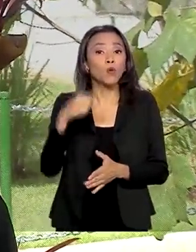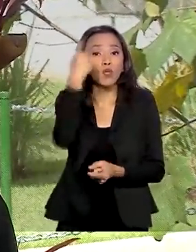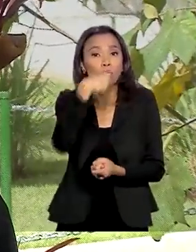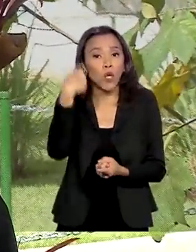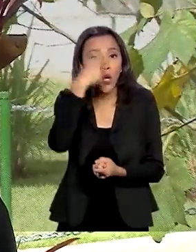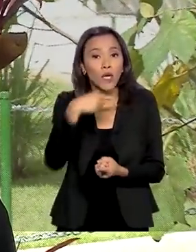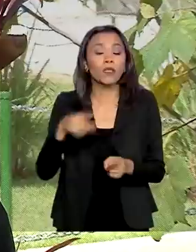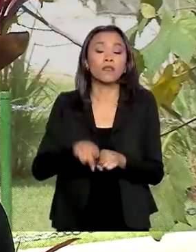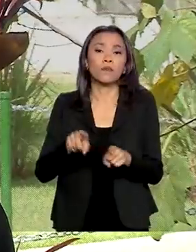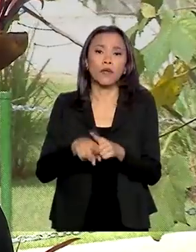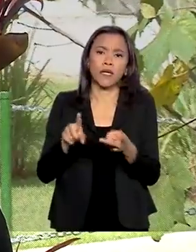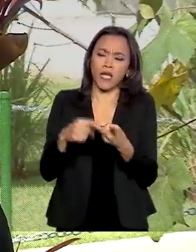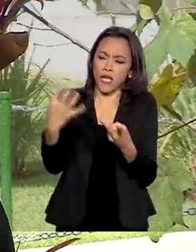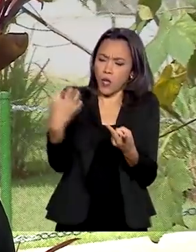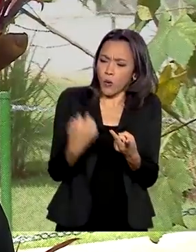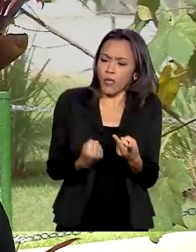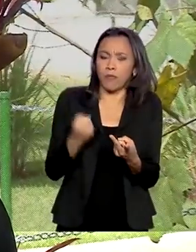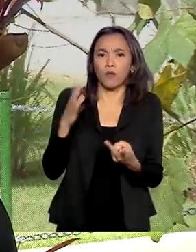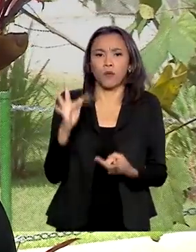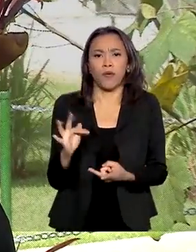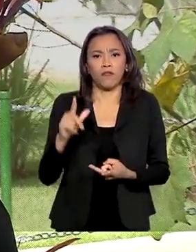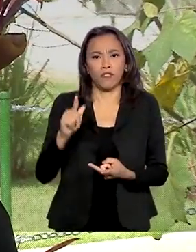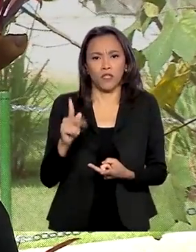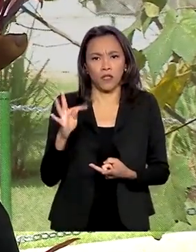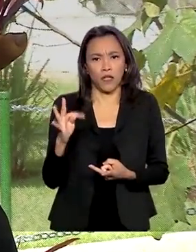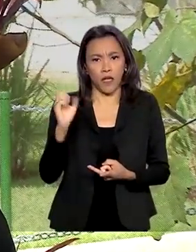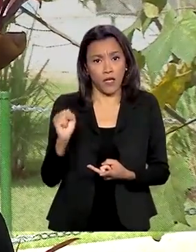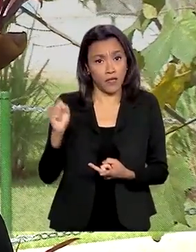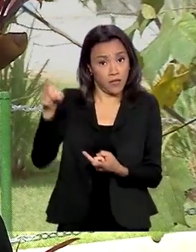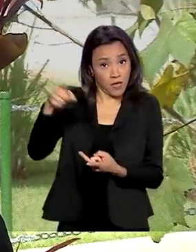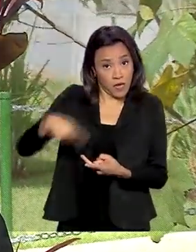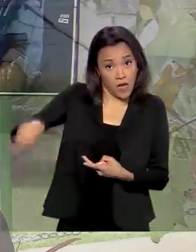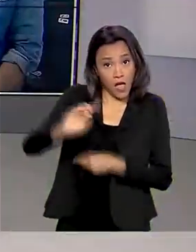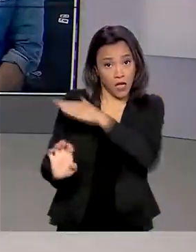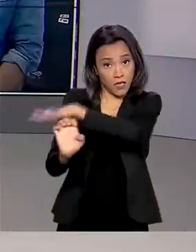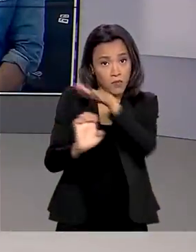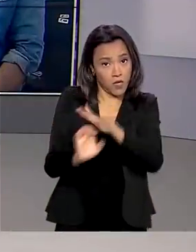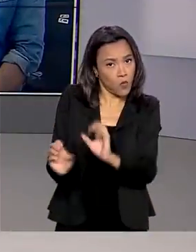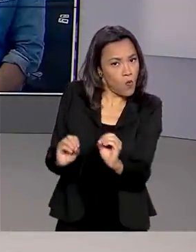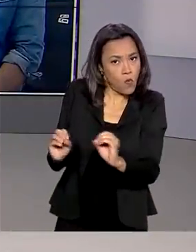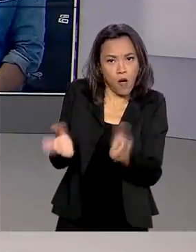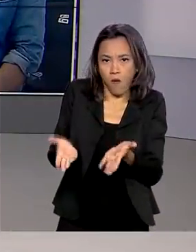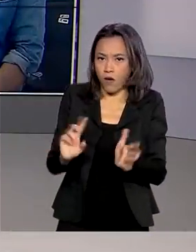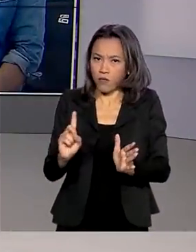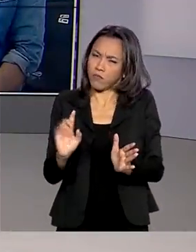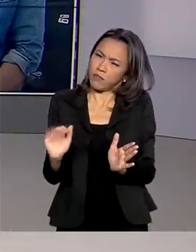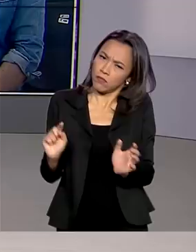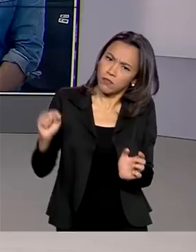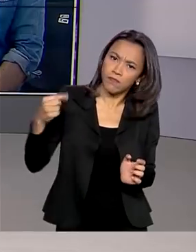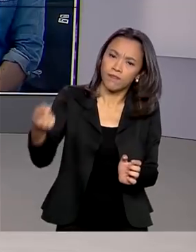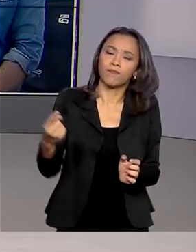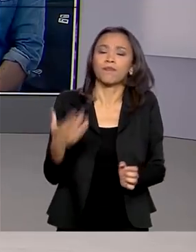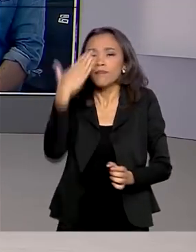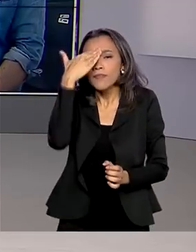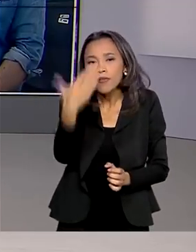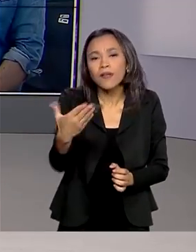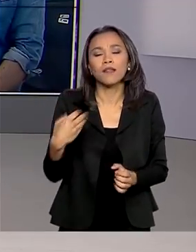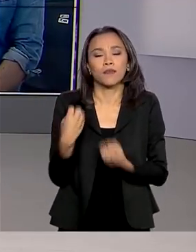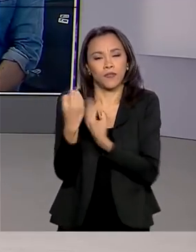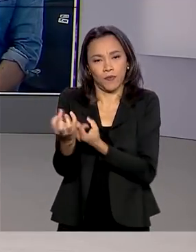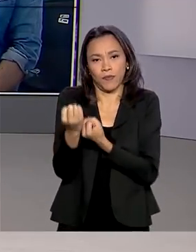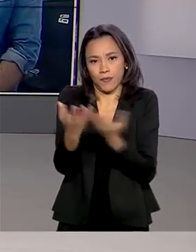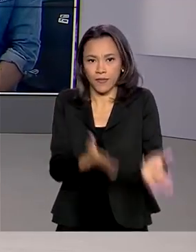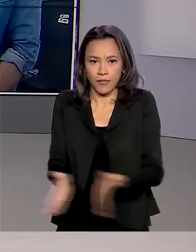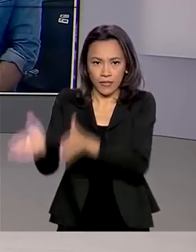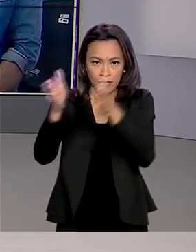FGTS nos meses de março, abril e maio. Roberto. Tá certo, Glauco. Muito obrigado pelas suas informações. E